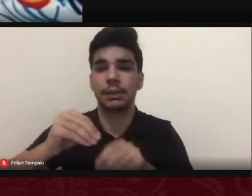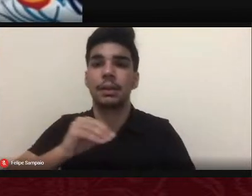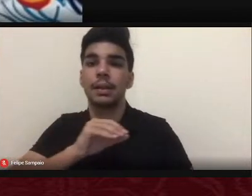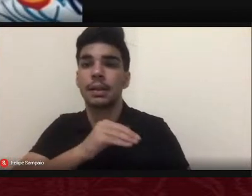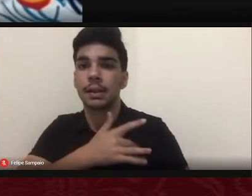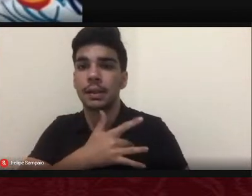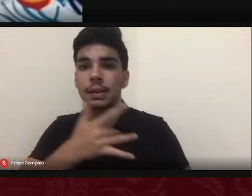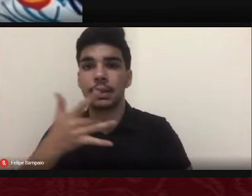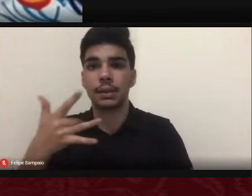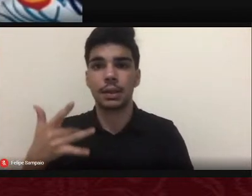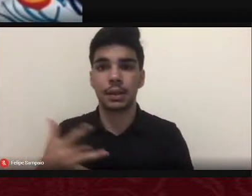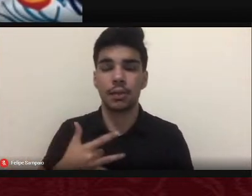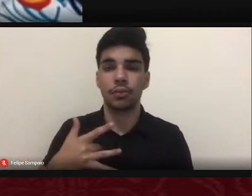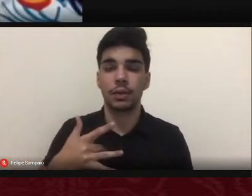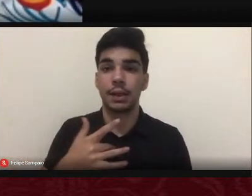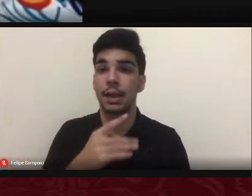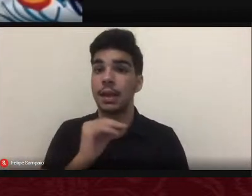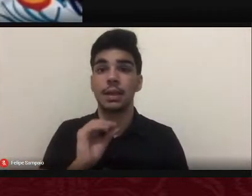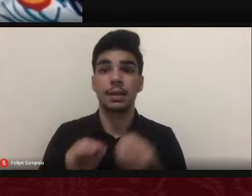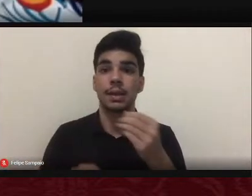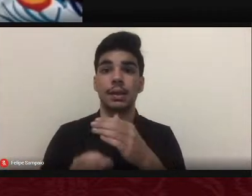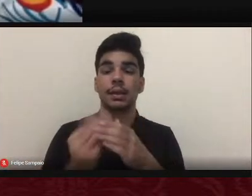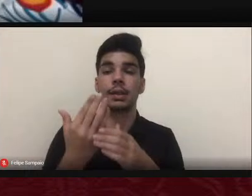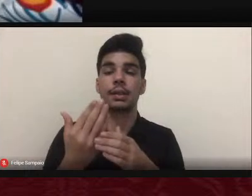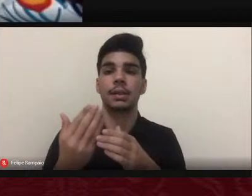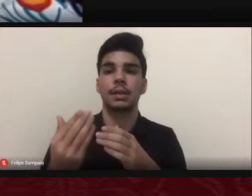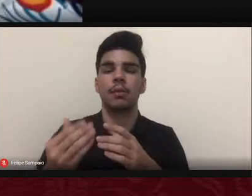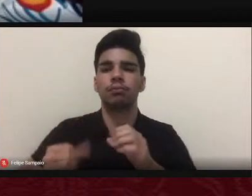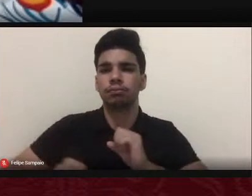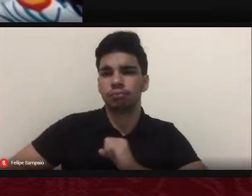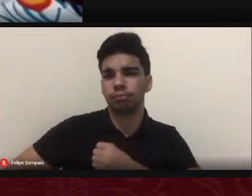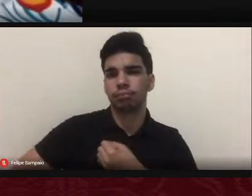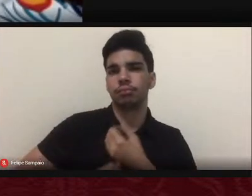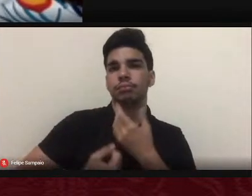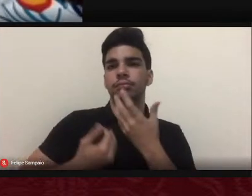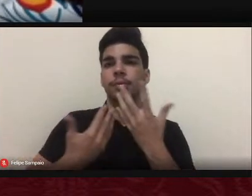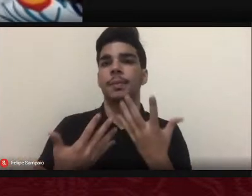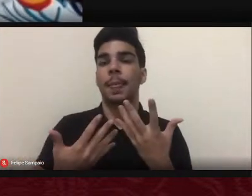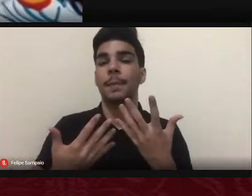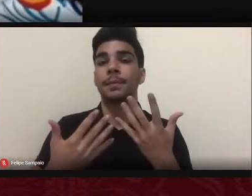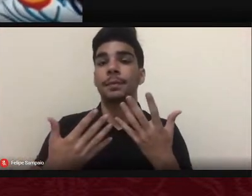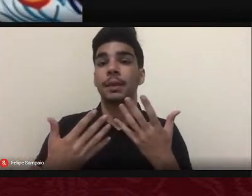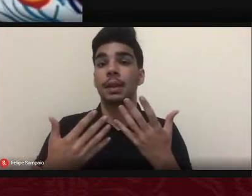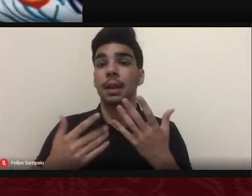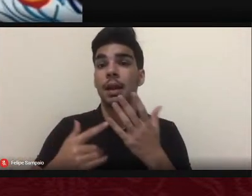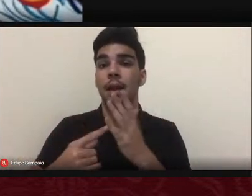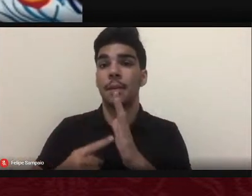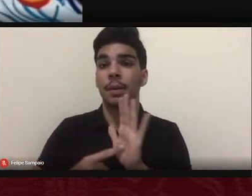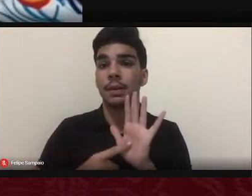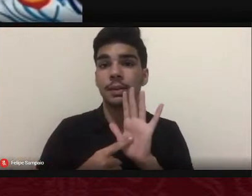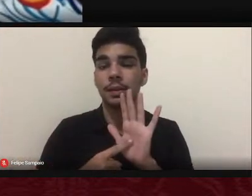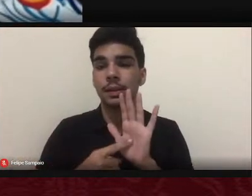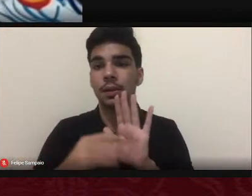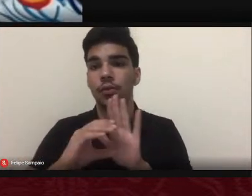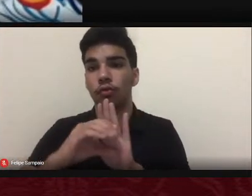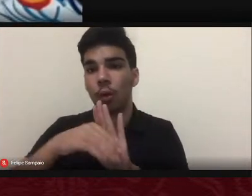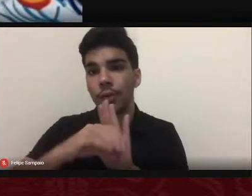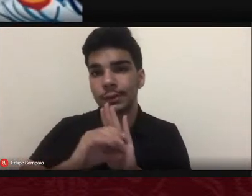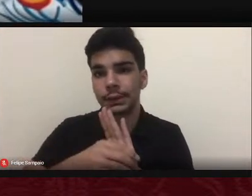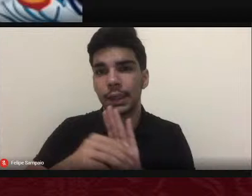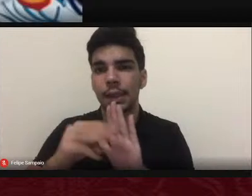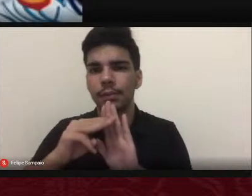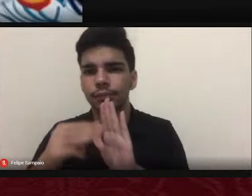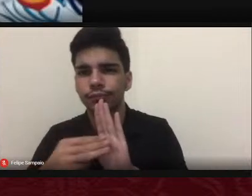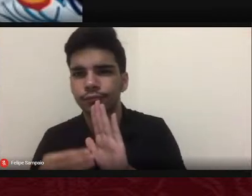obra expressa a incorporação de conceitos teorias e metodologias que avançam nas